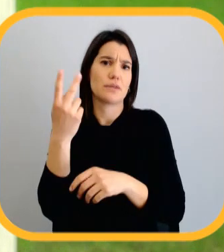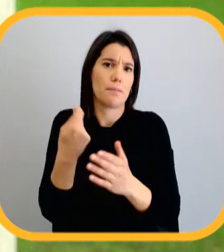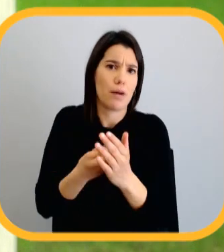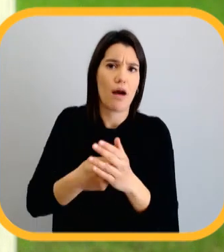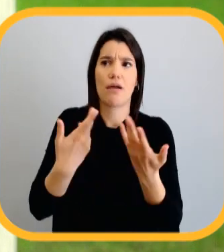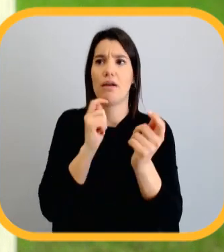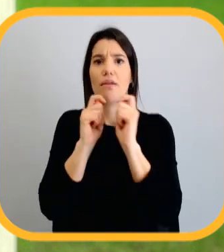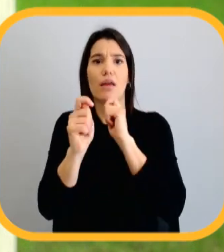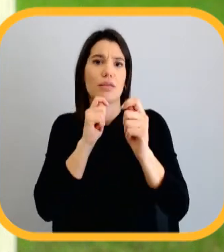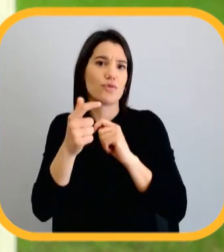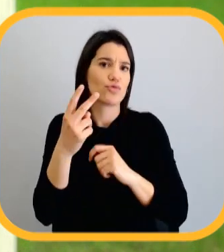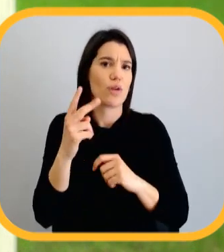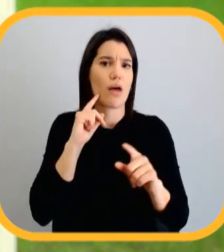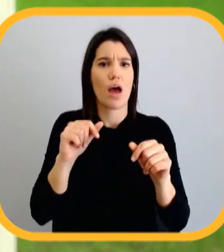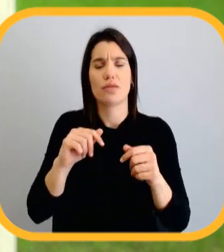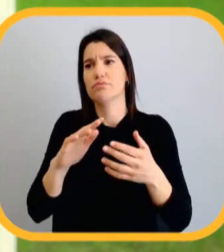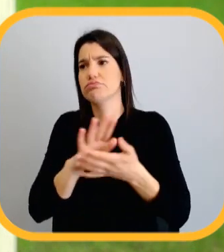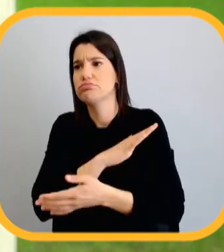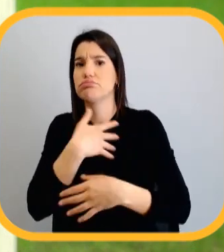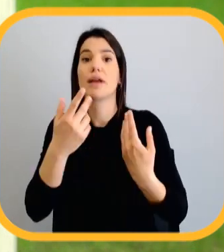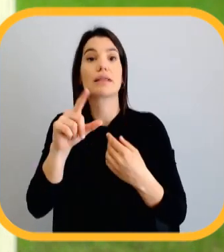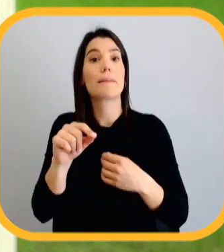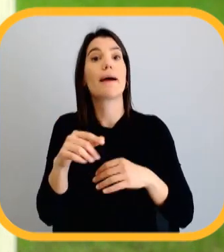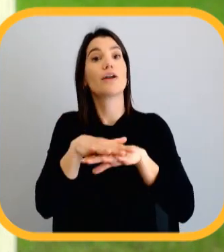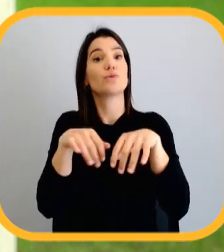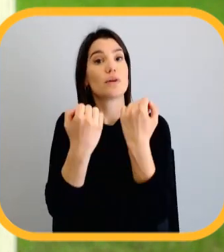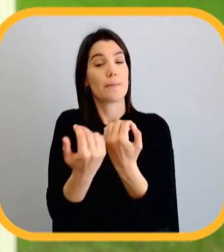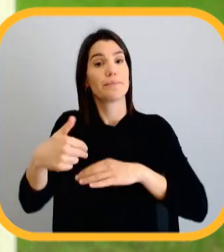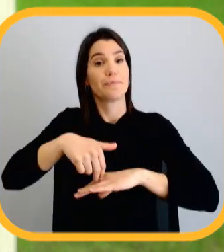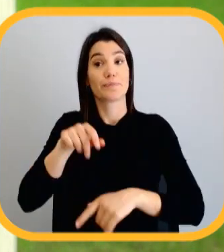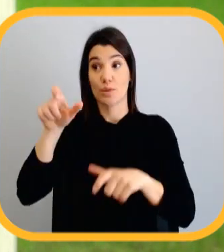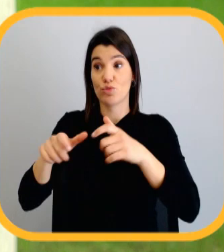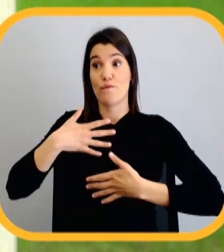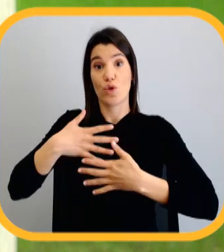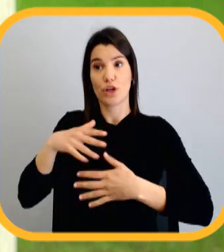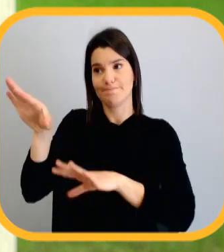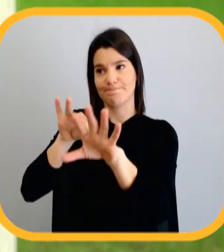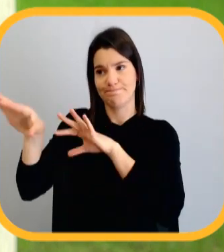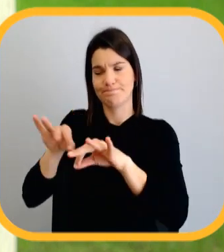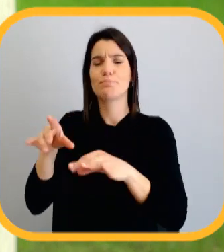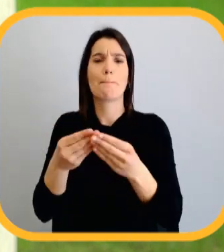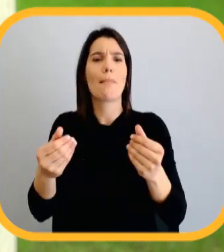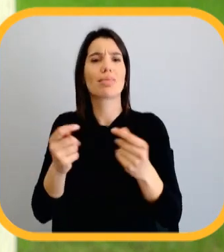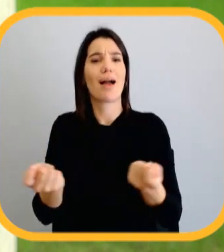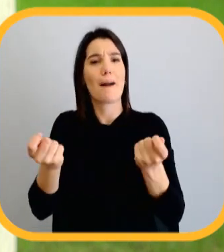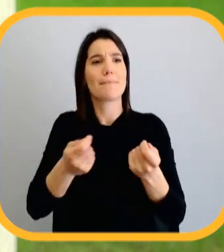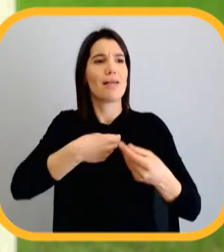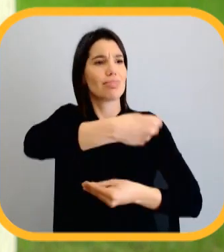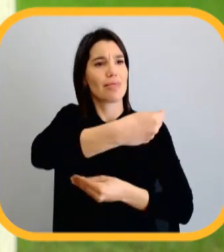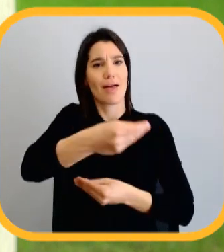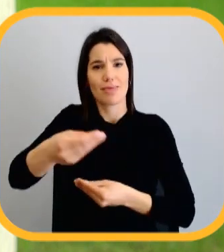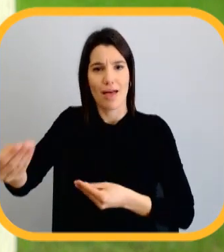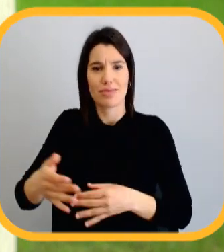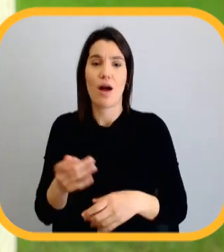-lhes seus pagos, entrevistas na imprensa e presença nas redes sociais. Recrutam-se voluntários para ajudar na distribuição de material de